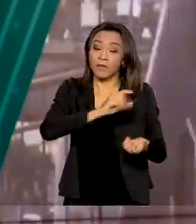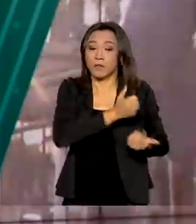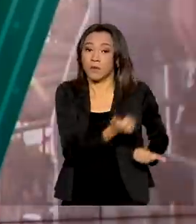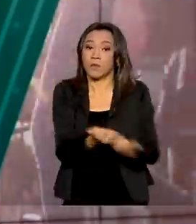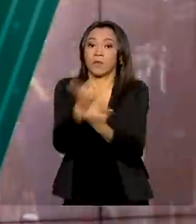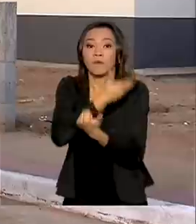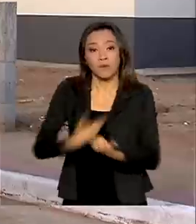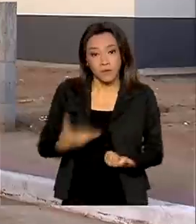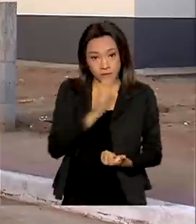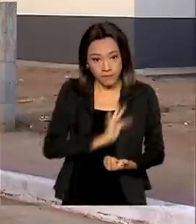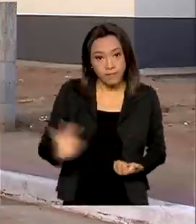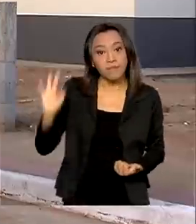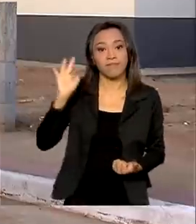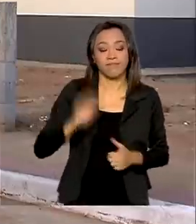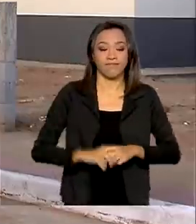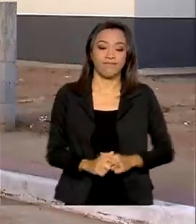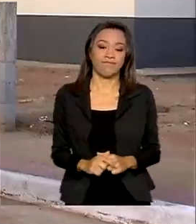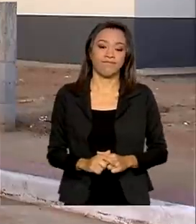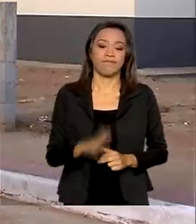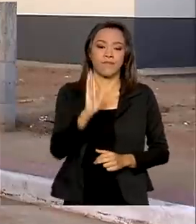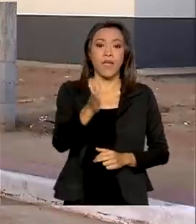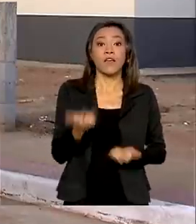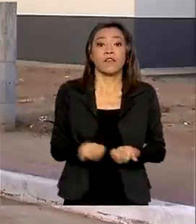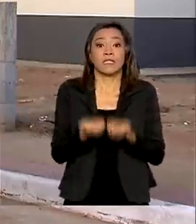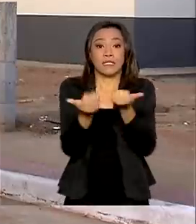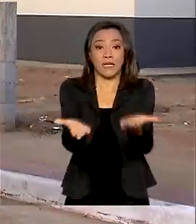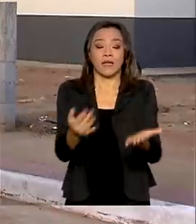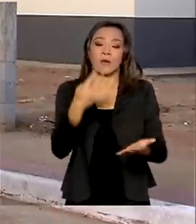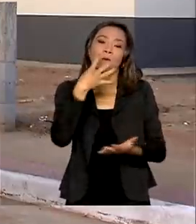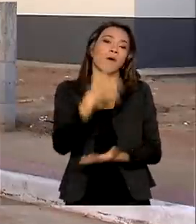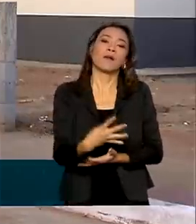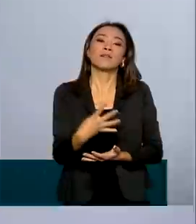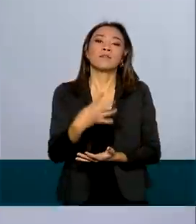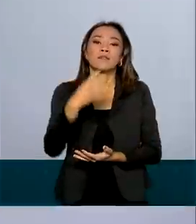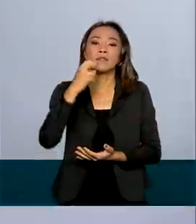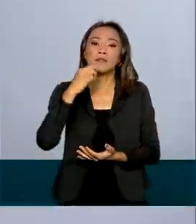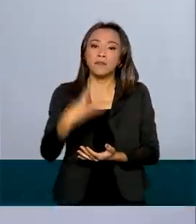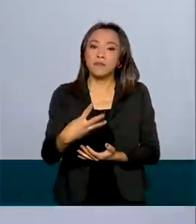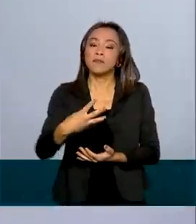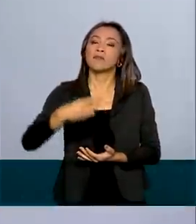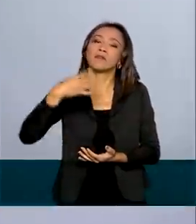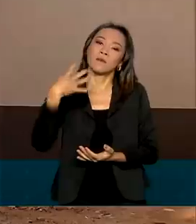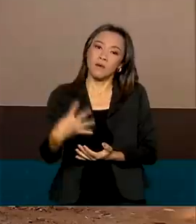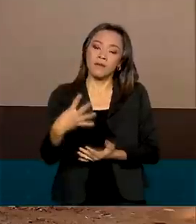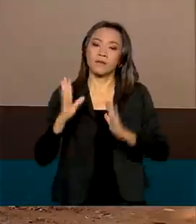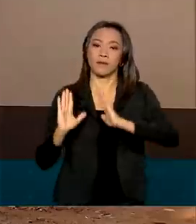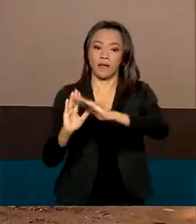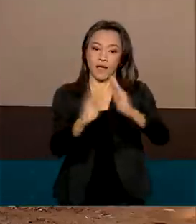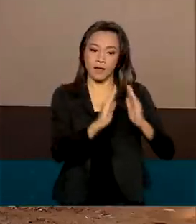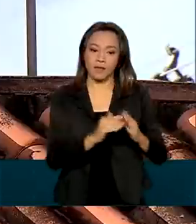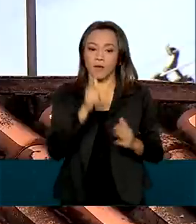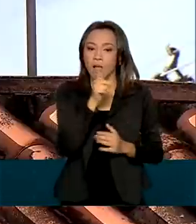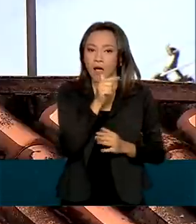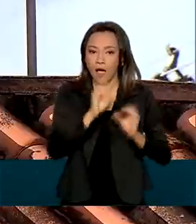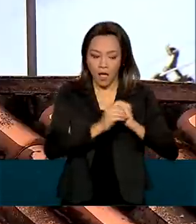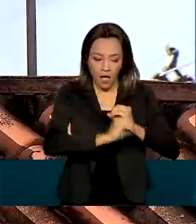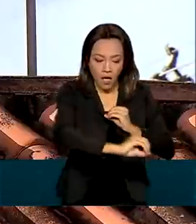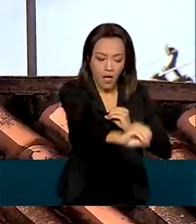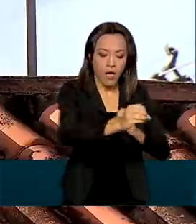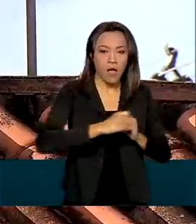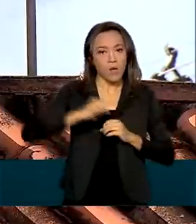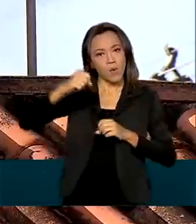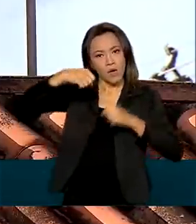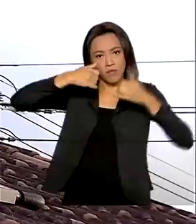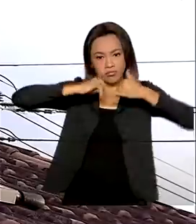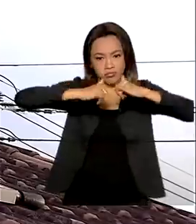governo federal. Serão entregues 434 casas com água encanada, energia elétrica e um sistema de